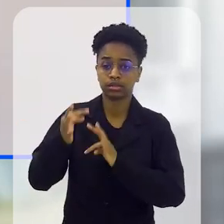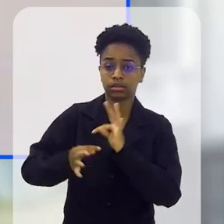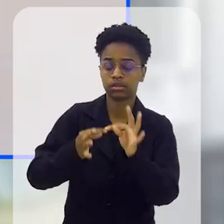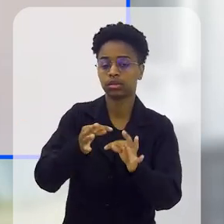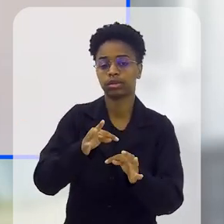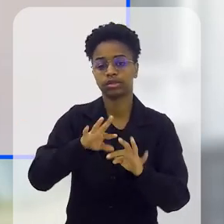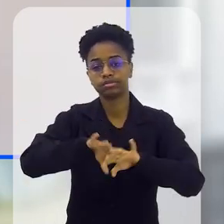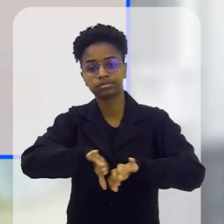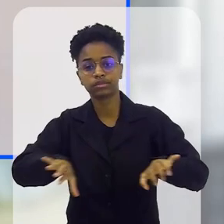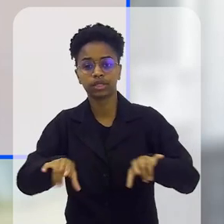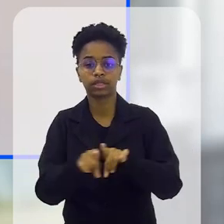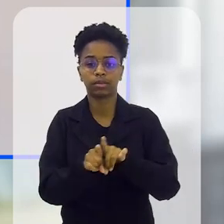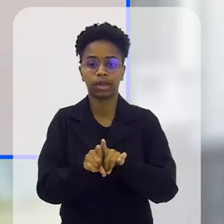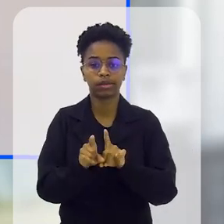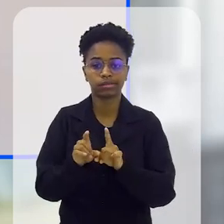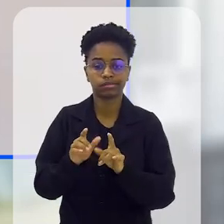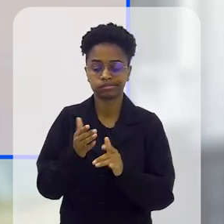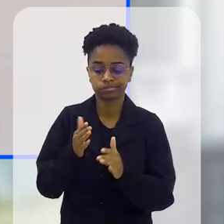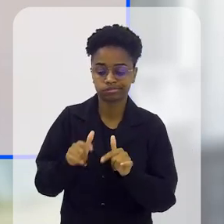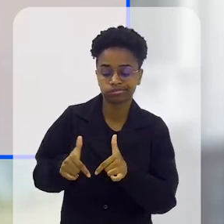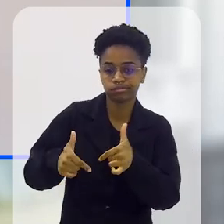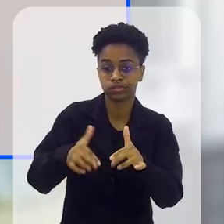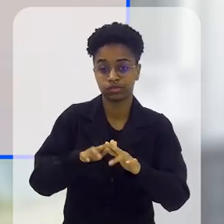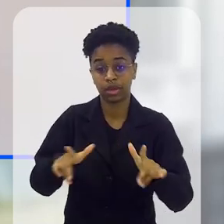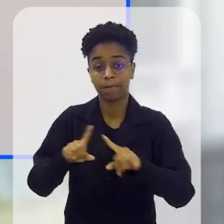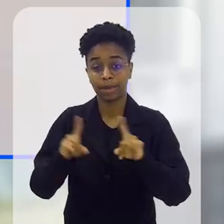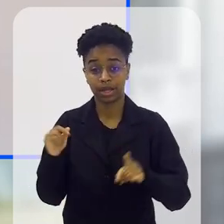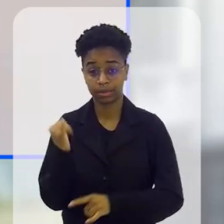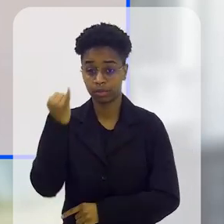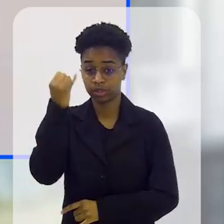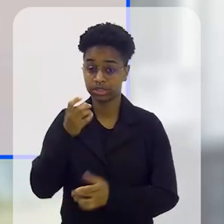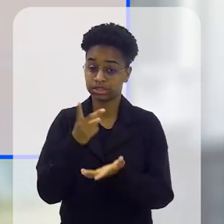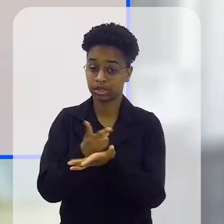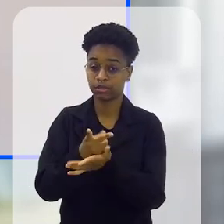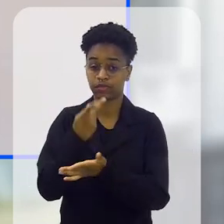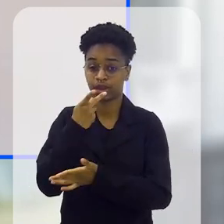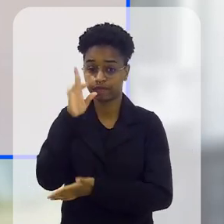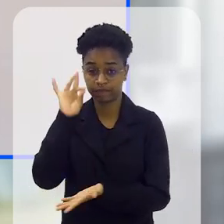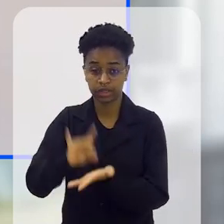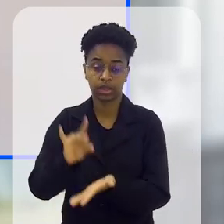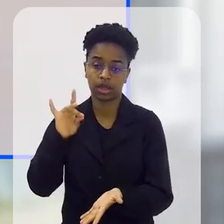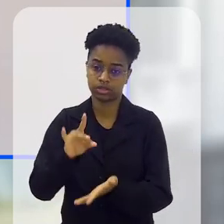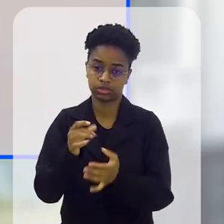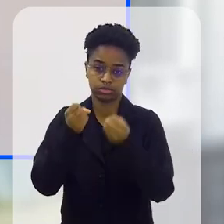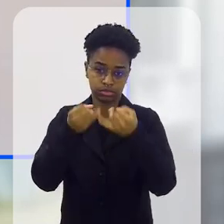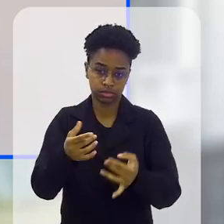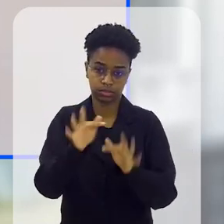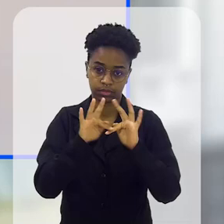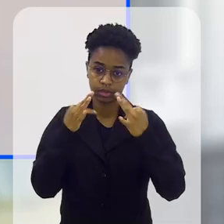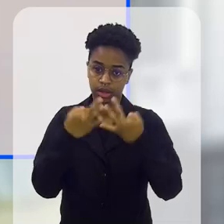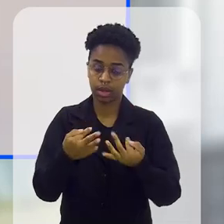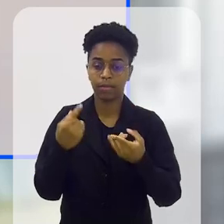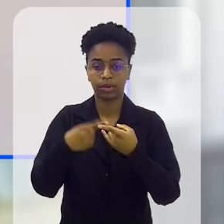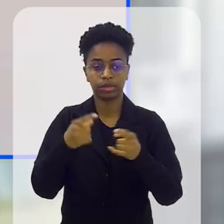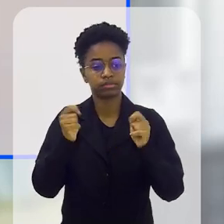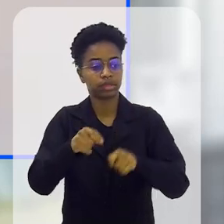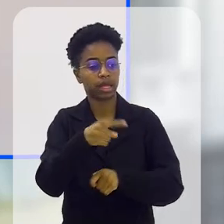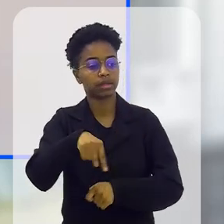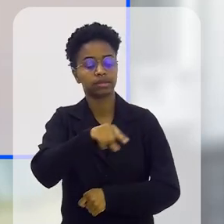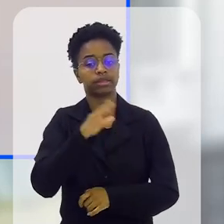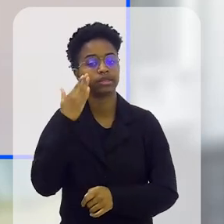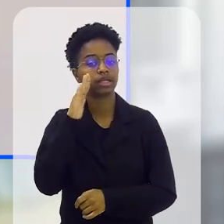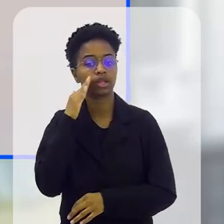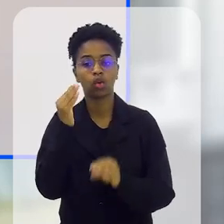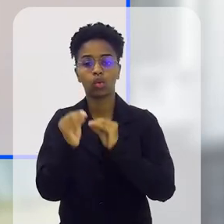o tratamento, individualiza a abordagem, mas é muito importante que a gente sempre use com a verdade para essa família, para eles entenderem o que espera eles pela